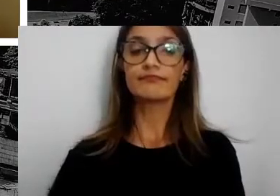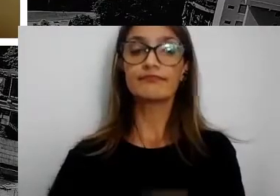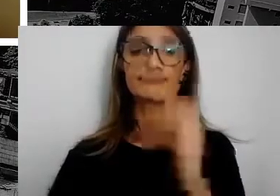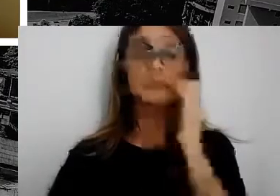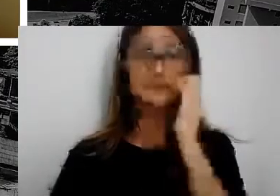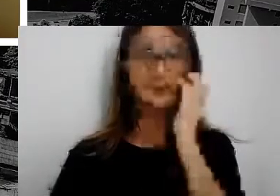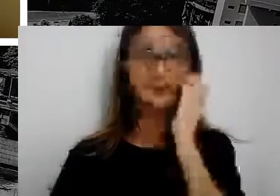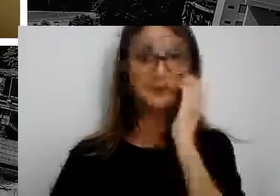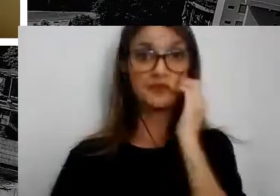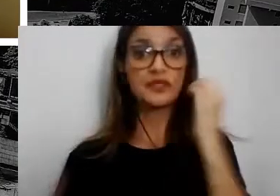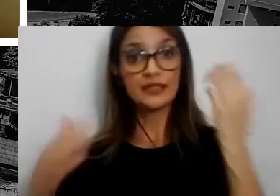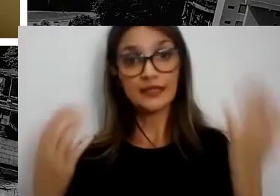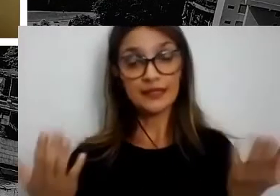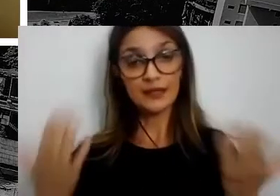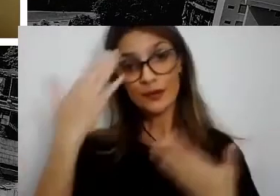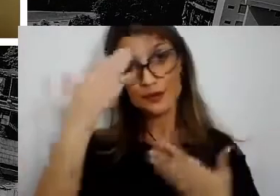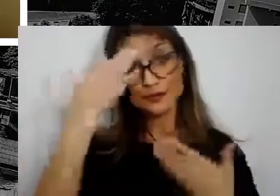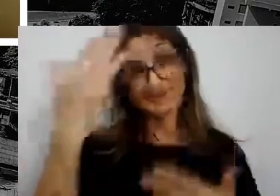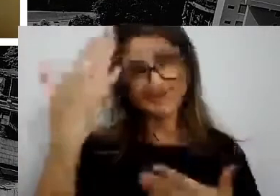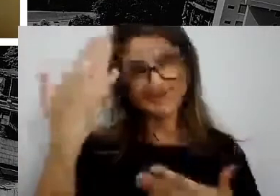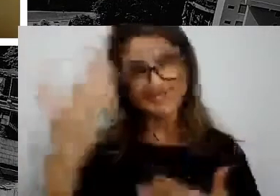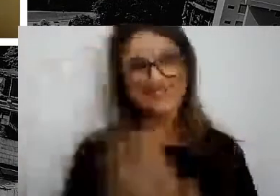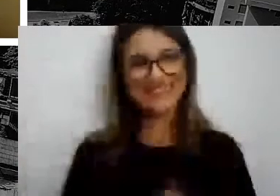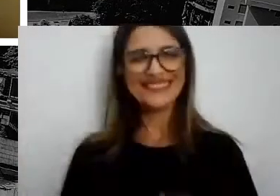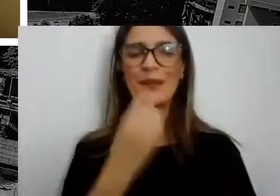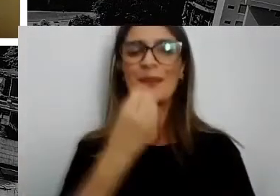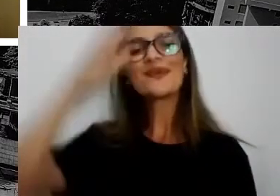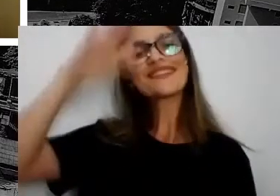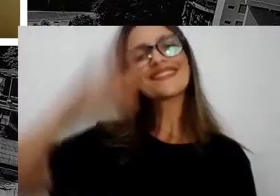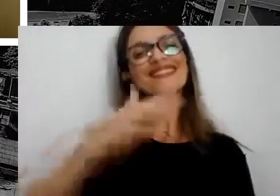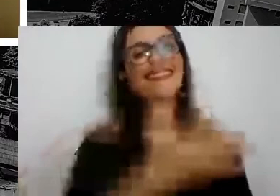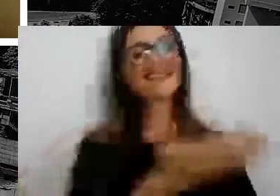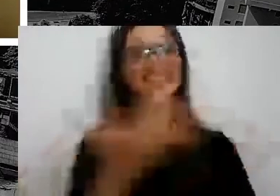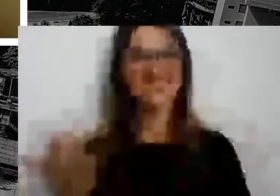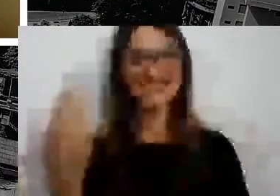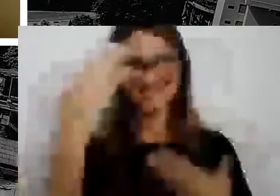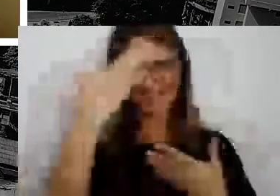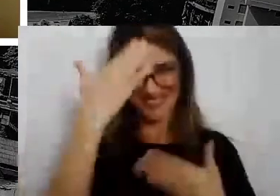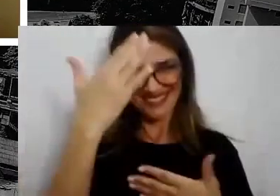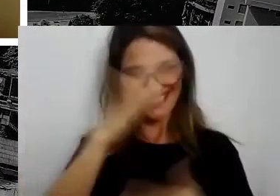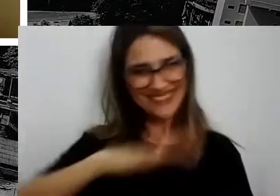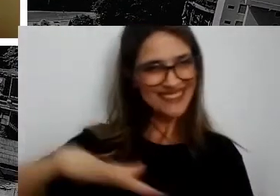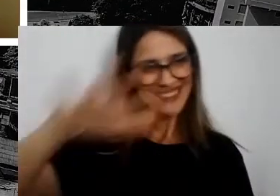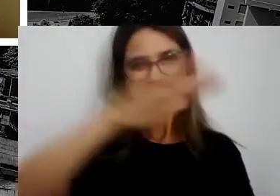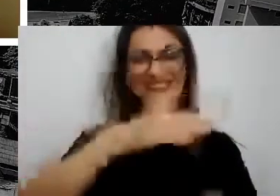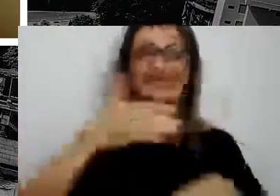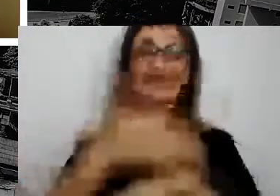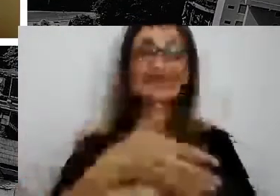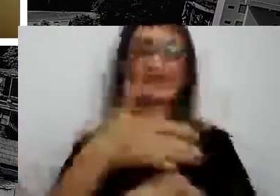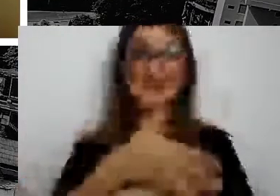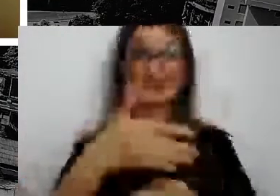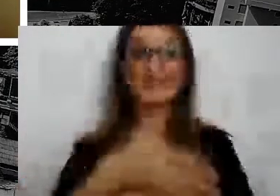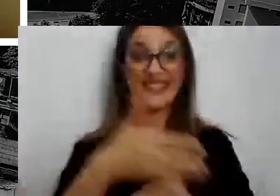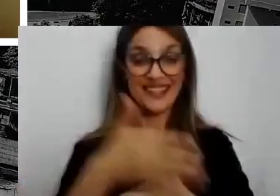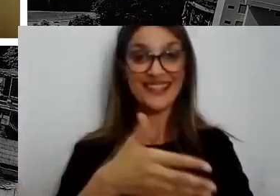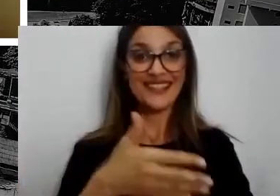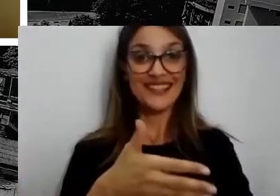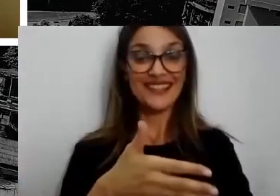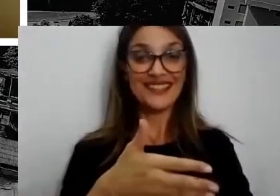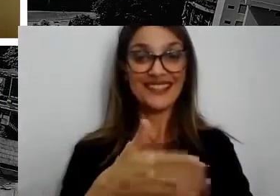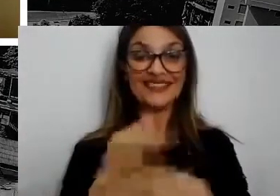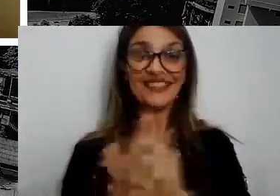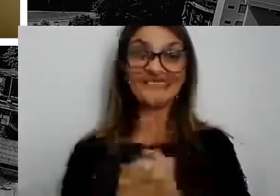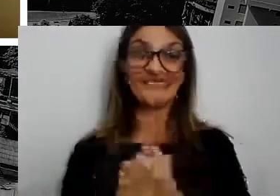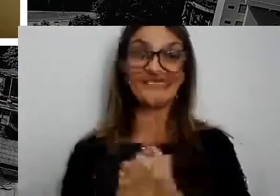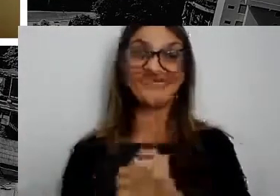Então, agradeço, desejo uma ótima tarde a todos, muito obrigada a todos os participantes que compartilharam aqui o seu conhecimento,